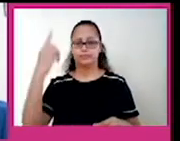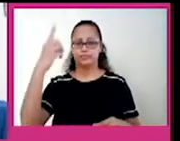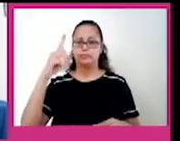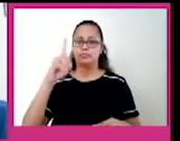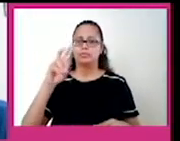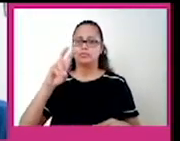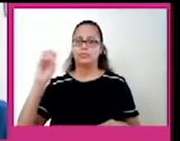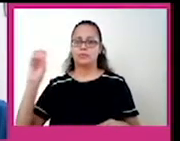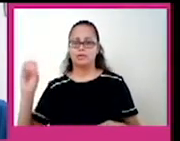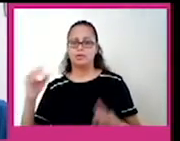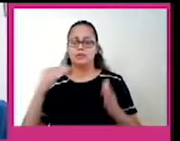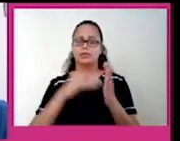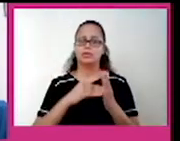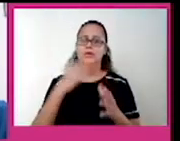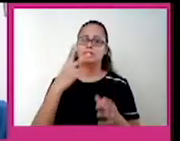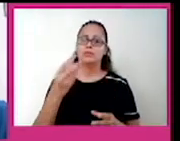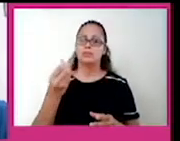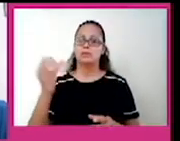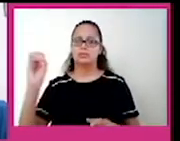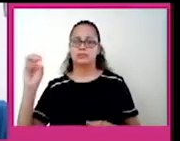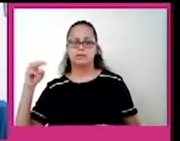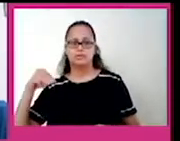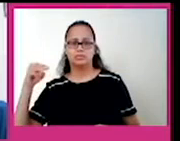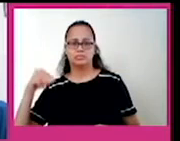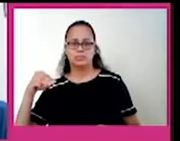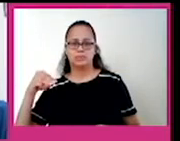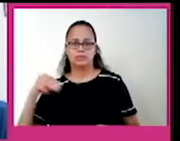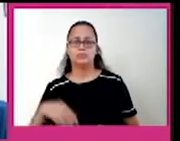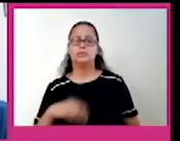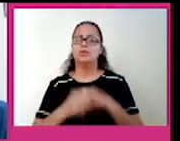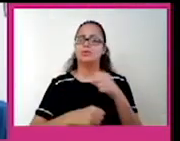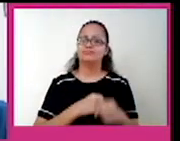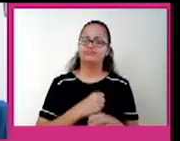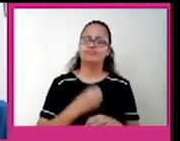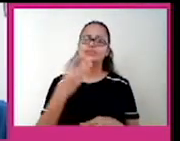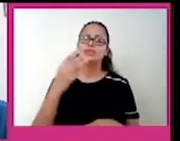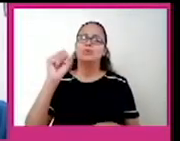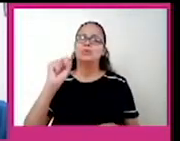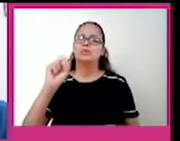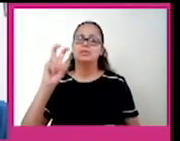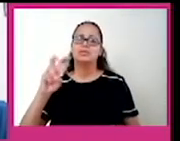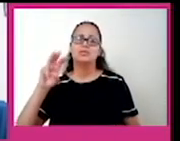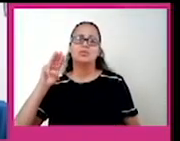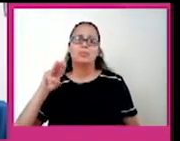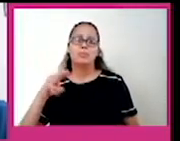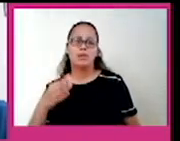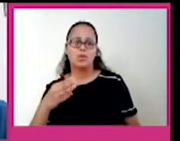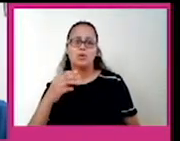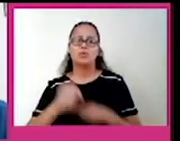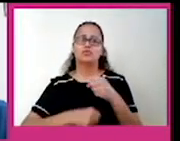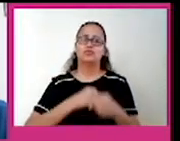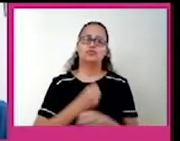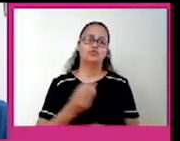metros. Tem uma formação que aconteceu aí entre 85 e 40 milhões de anos, certo? Então, essa é a cordilheira ocidental. E